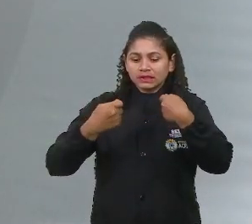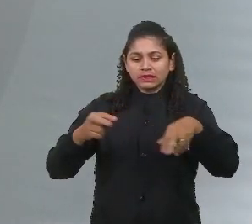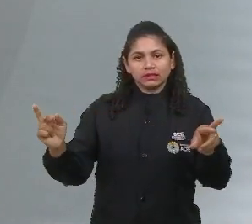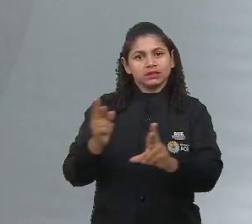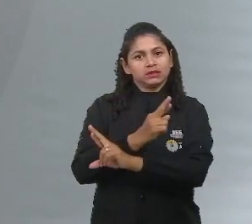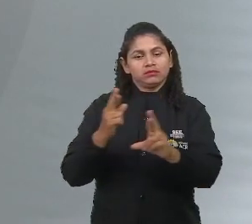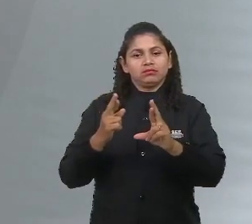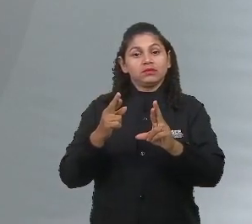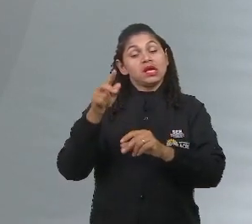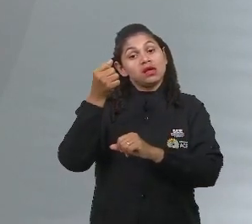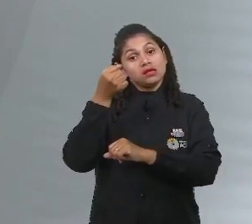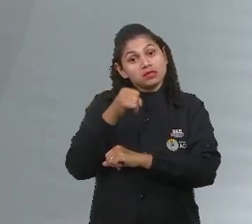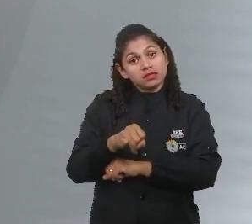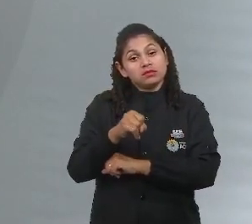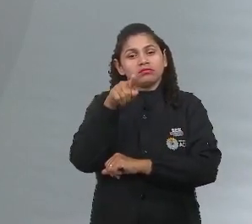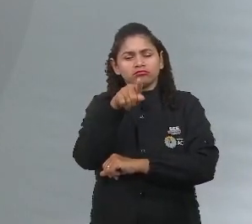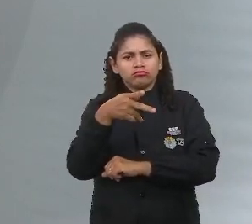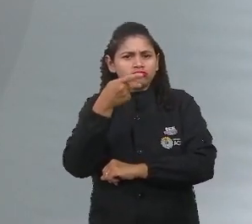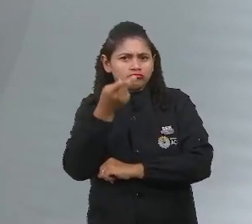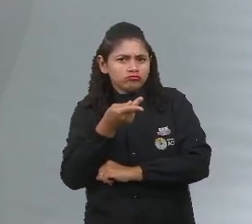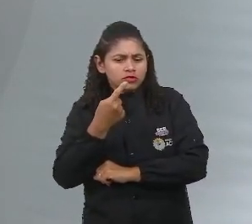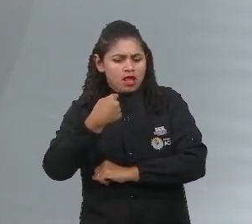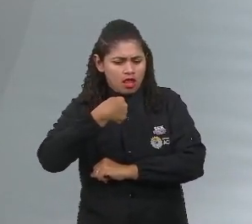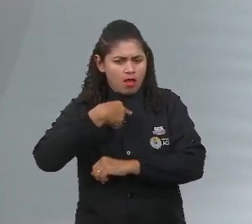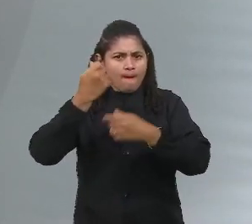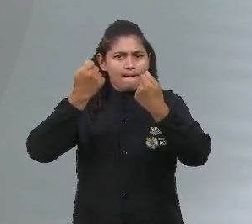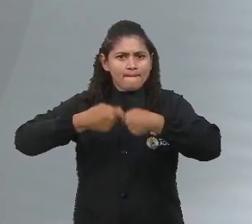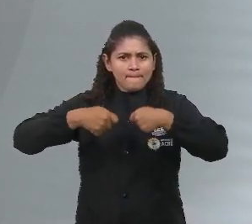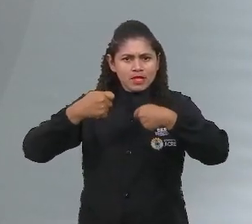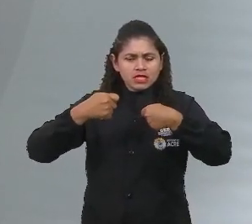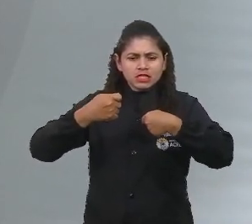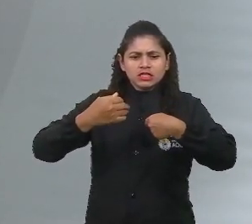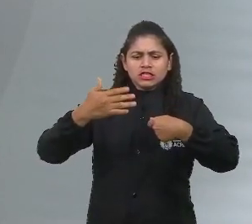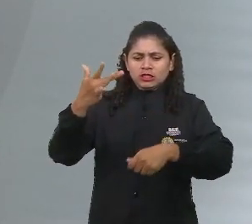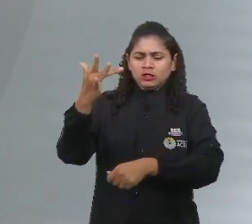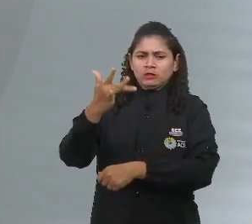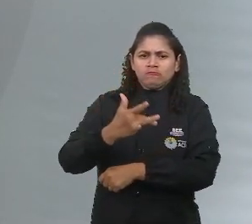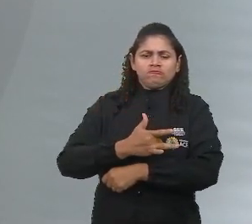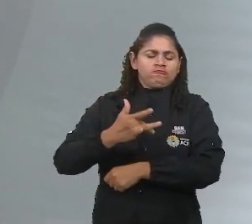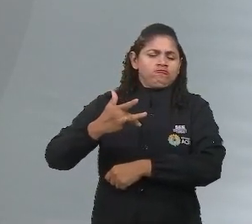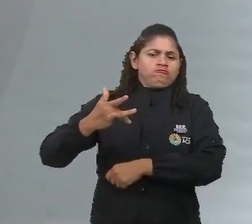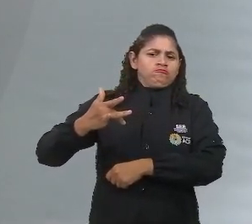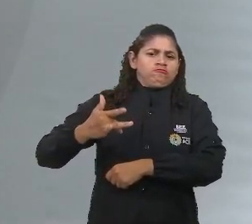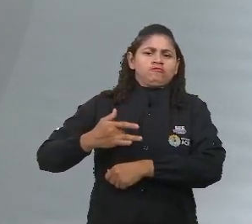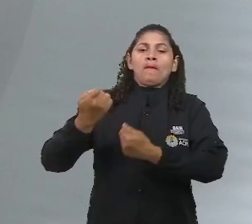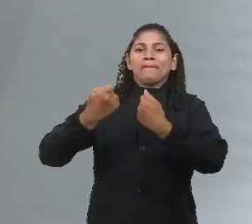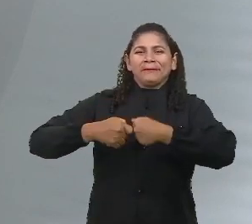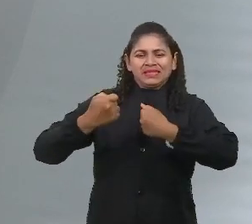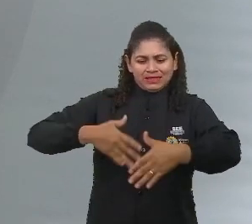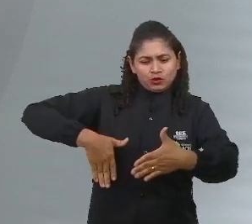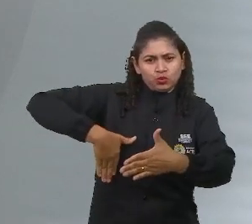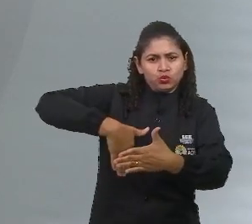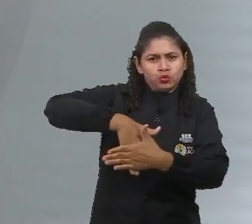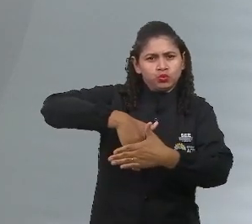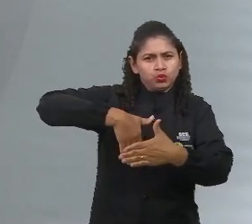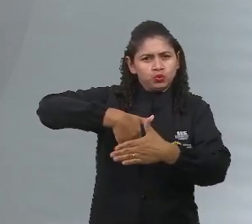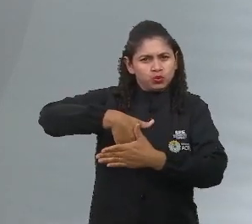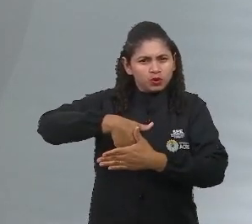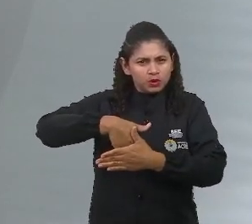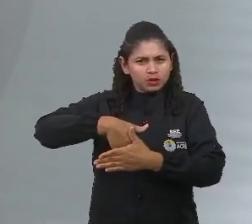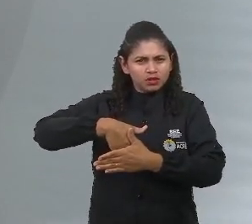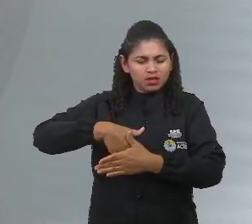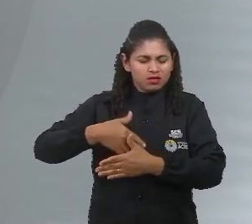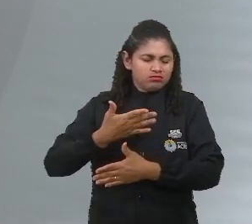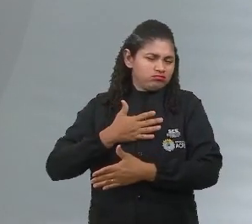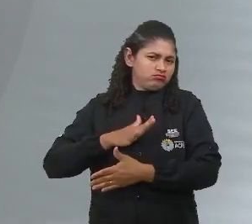me diz que eu tenho que, para ficar saudável, fazer futebol, que seja, eu não gosto muito